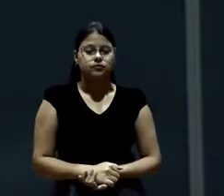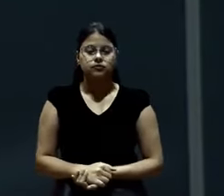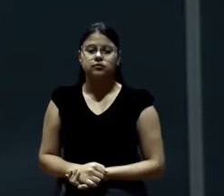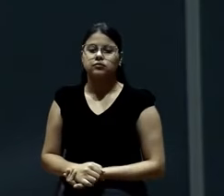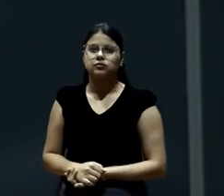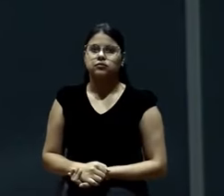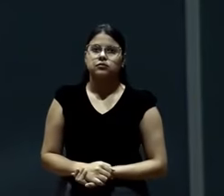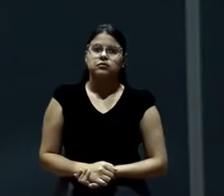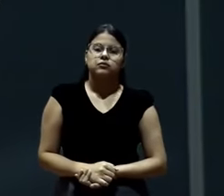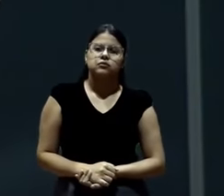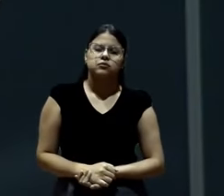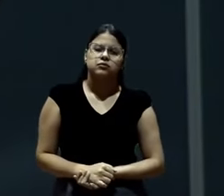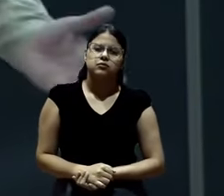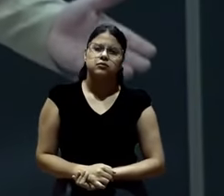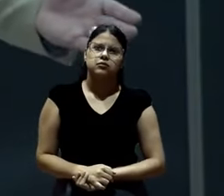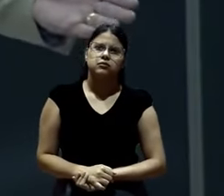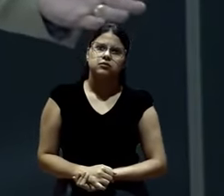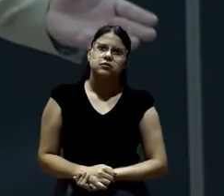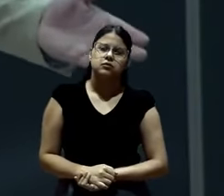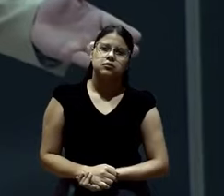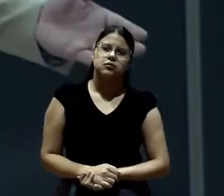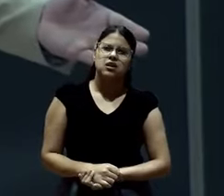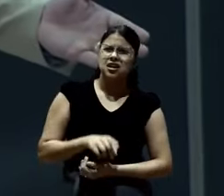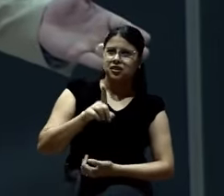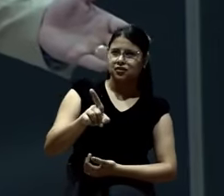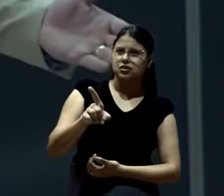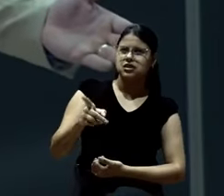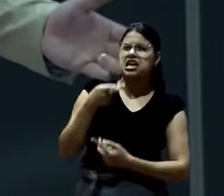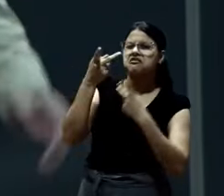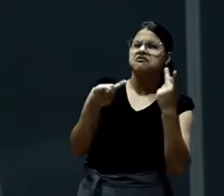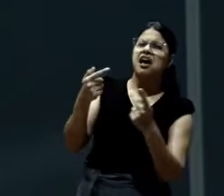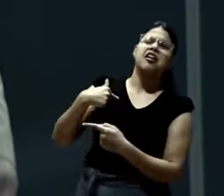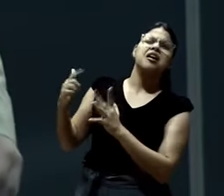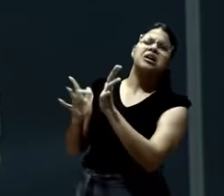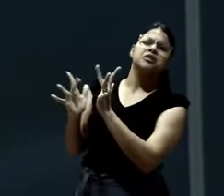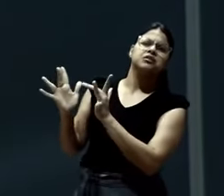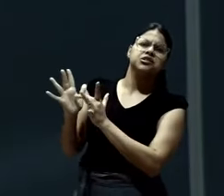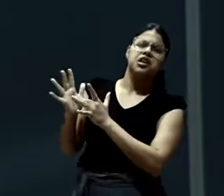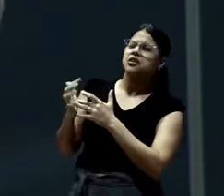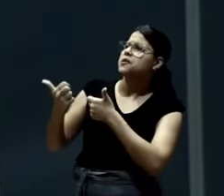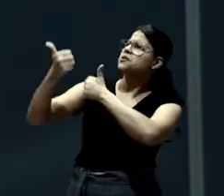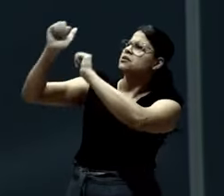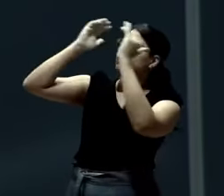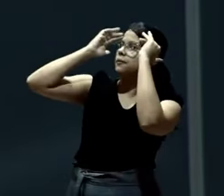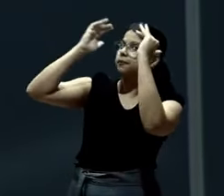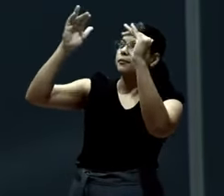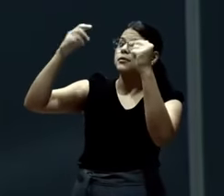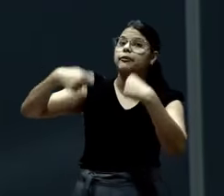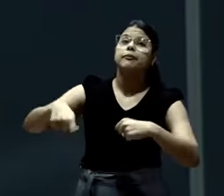Se você quer dizer que segue a Jesus. Você tem que amar o seu irmão.